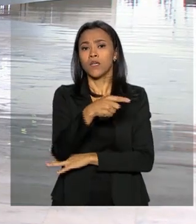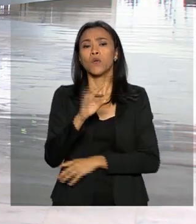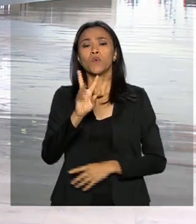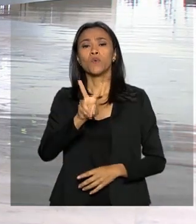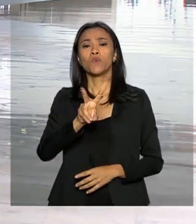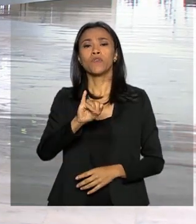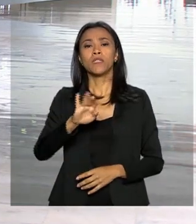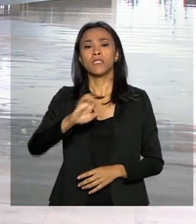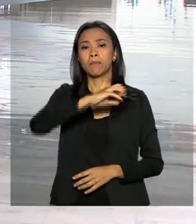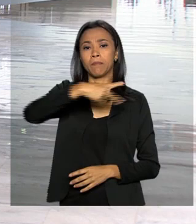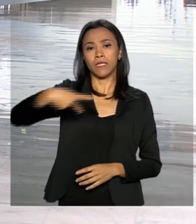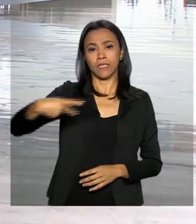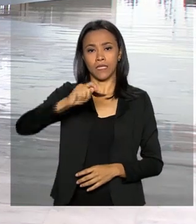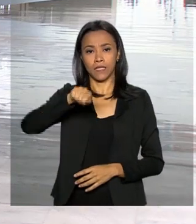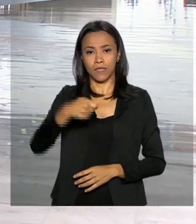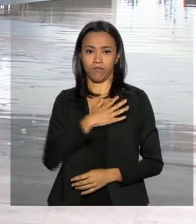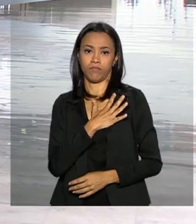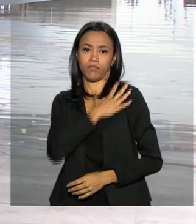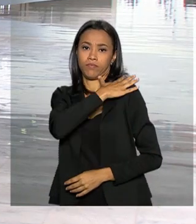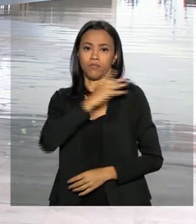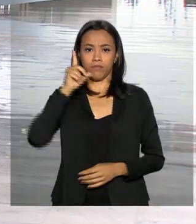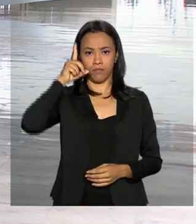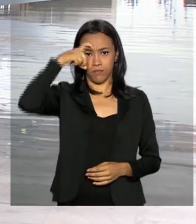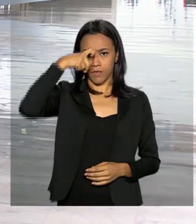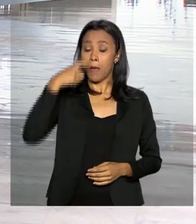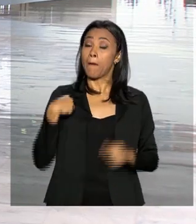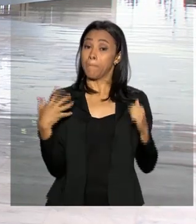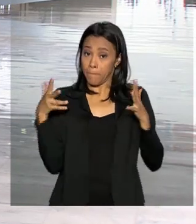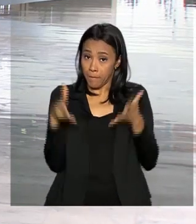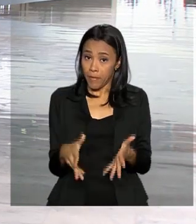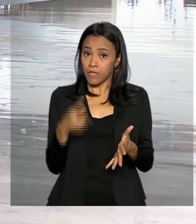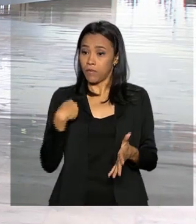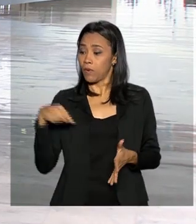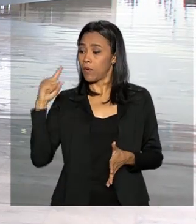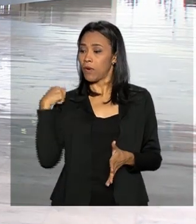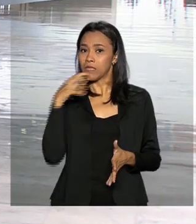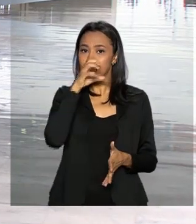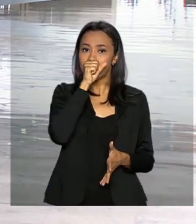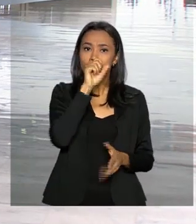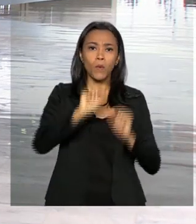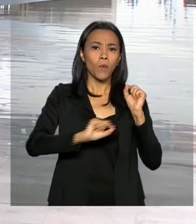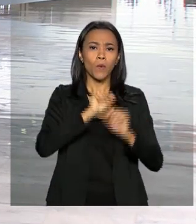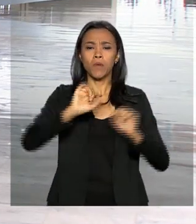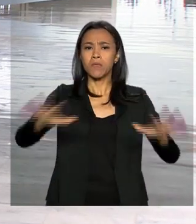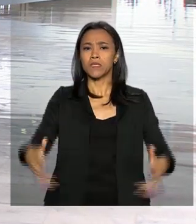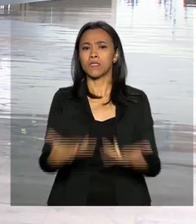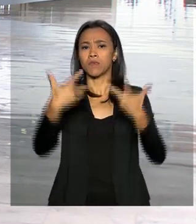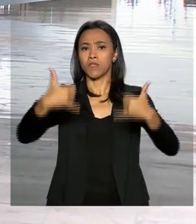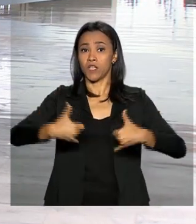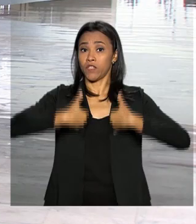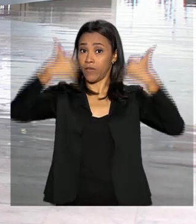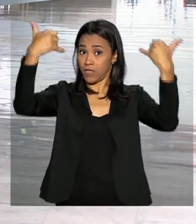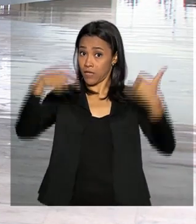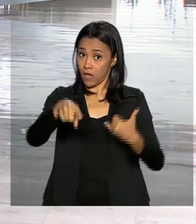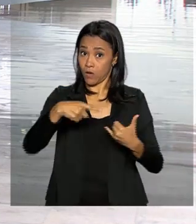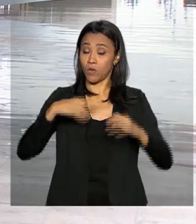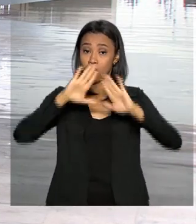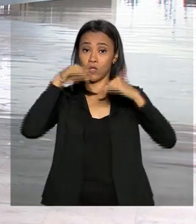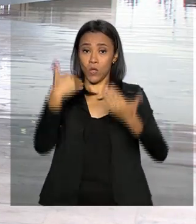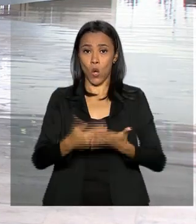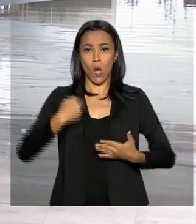vice-presidente da República, Milton Mourão, participou no sábado da cerimônia de aniversário do Colégio Militar